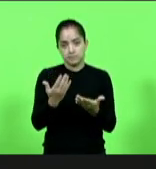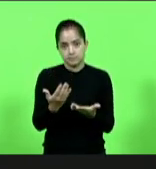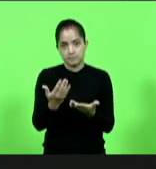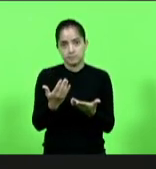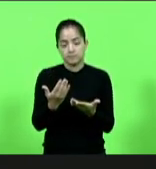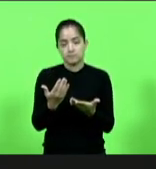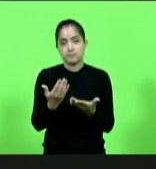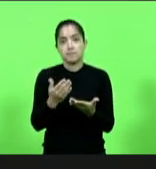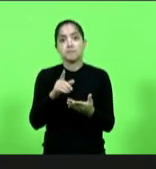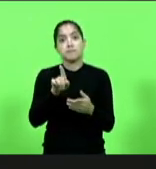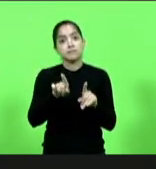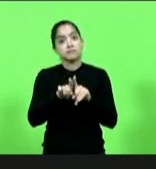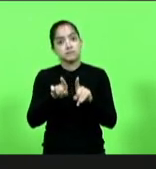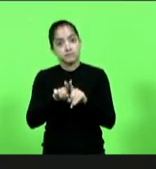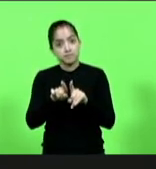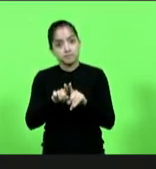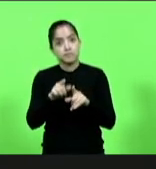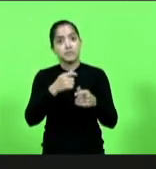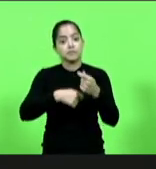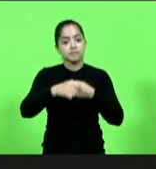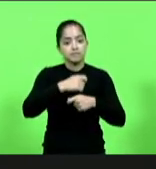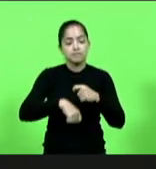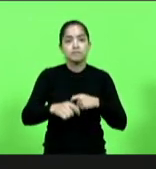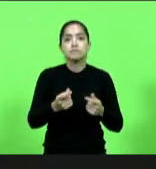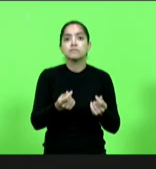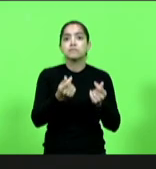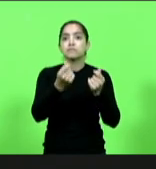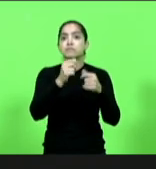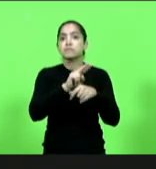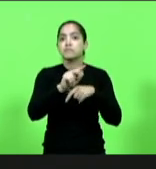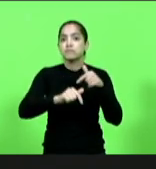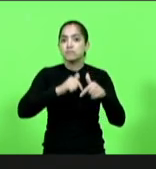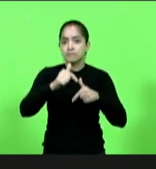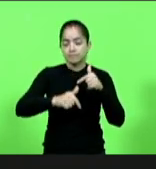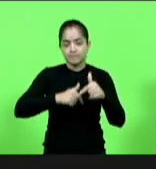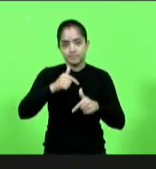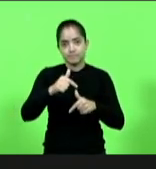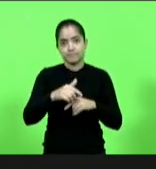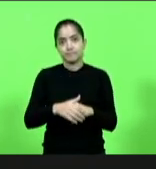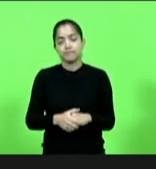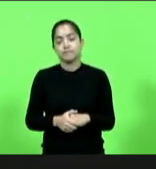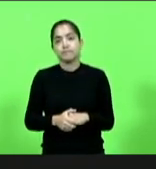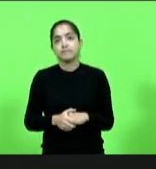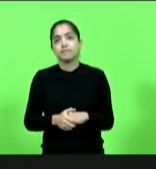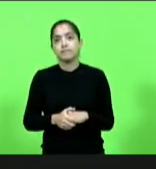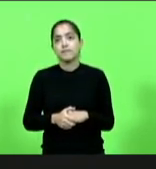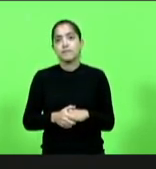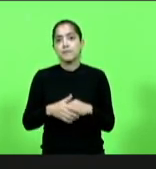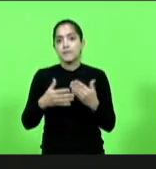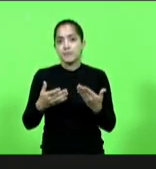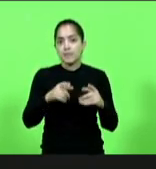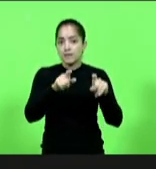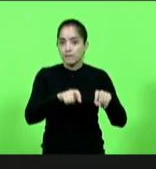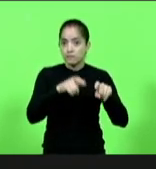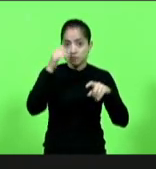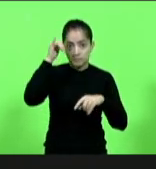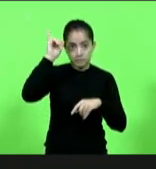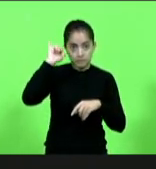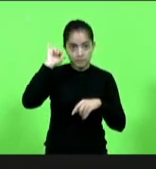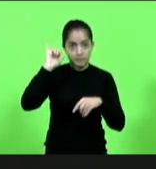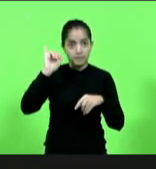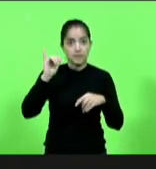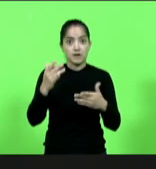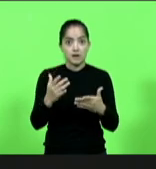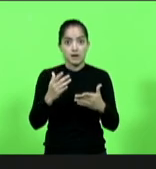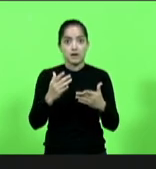mas também gera boa parte da riqueza, dos empregos aqui de Santa Catarina. O agronegócio é um dos pilares da economia,